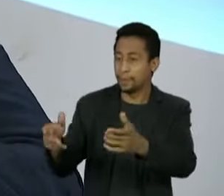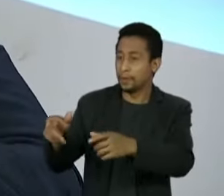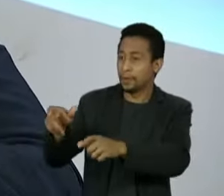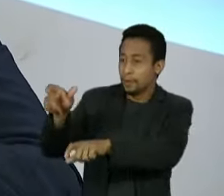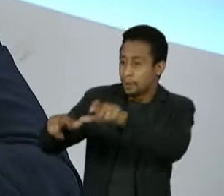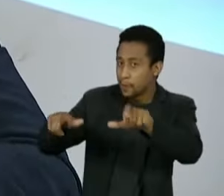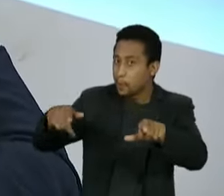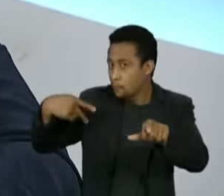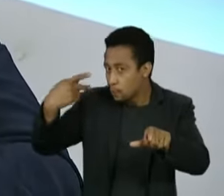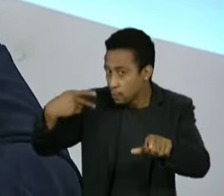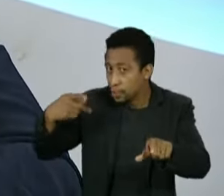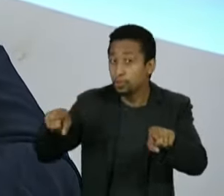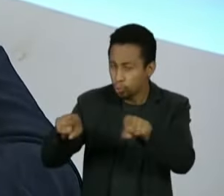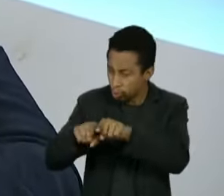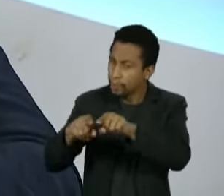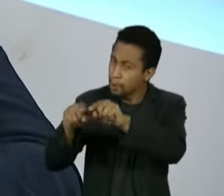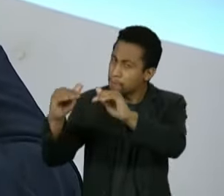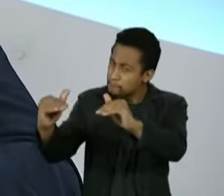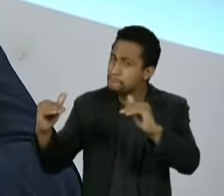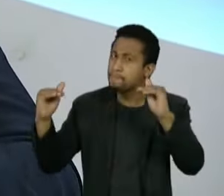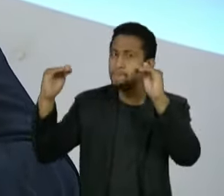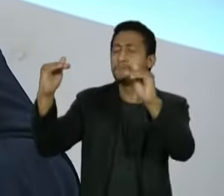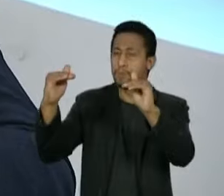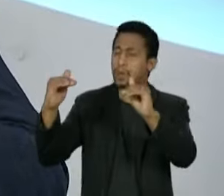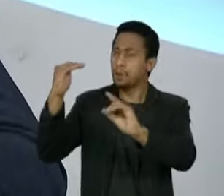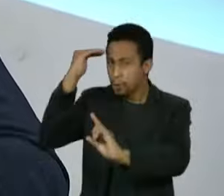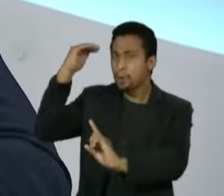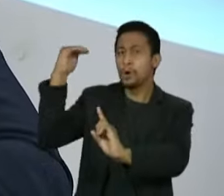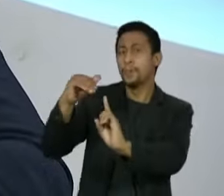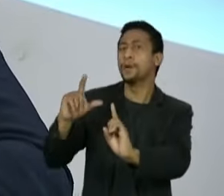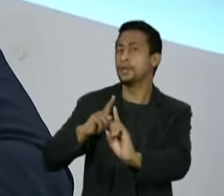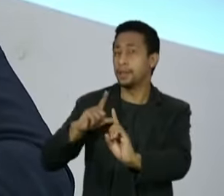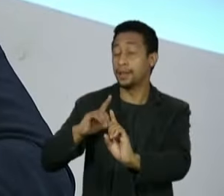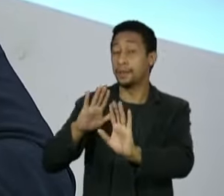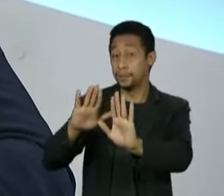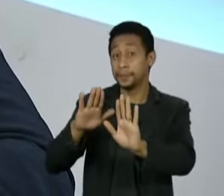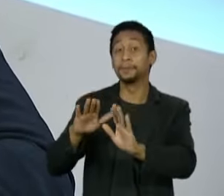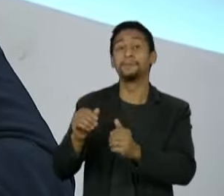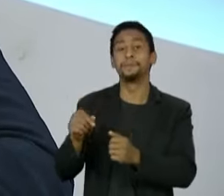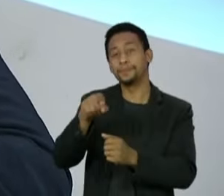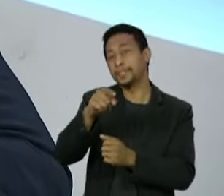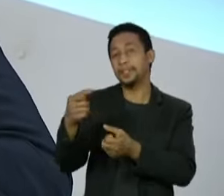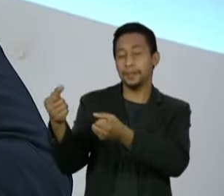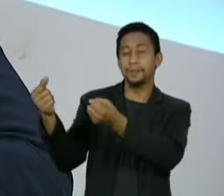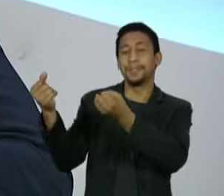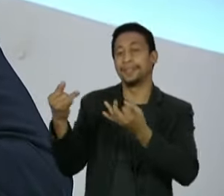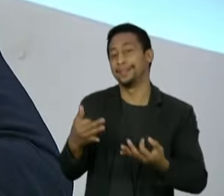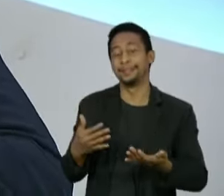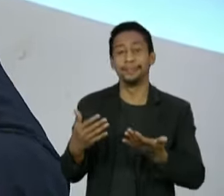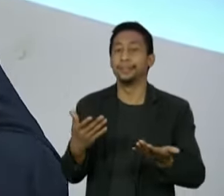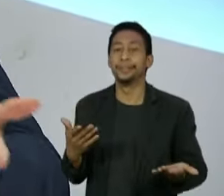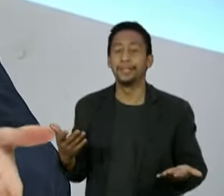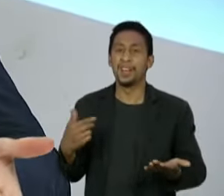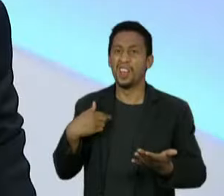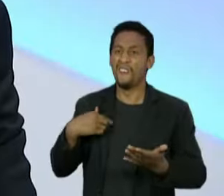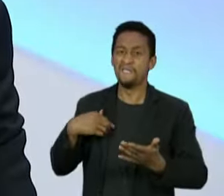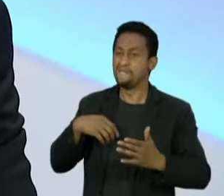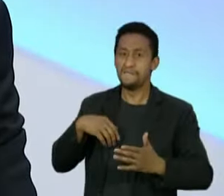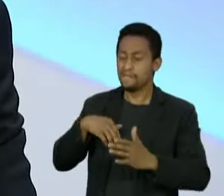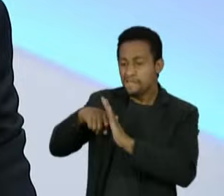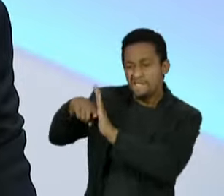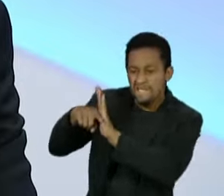peixes maiores. E o senador René, ele teve uma frase que ele falou bastante, não adianta rugir como um leão e no